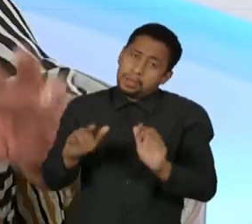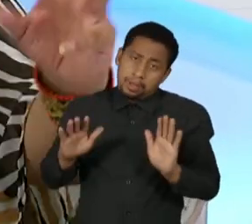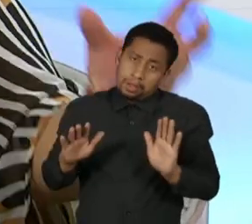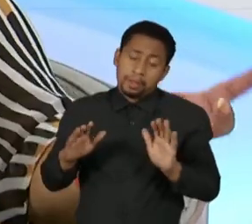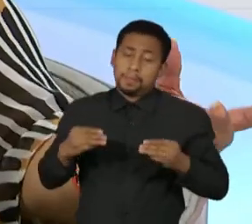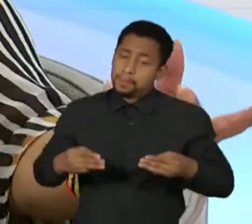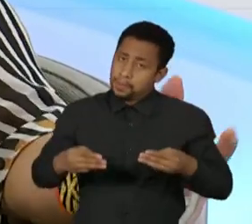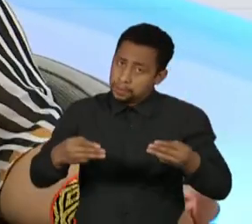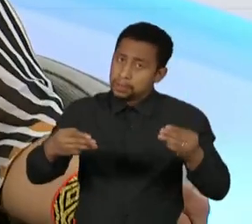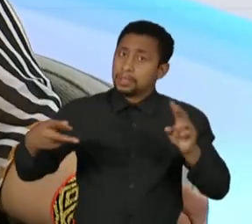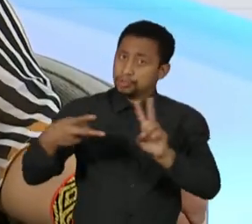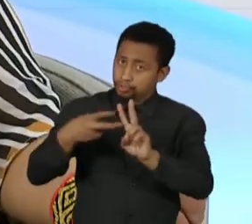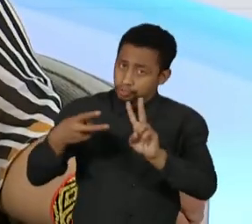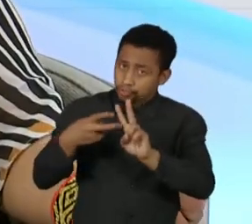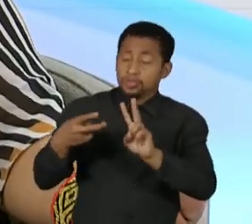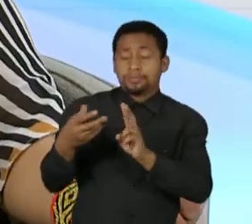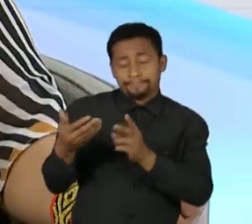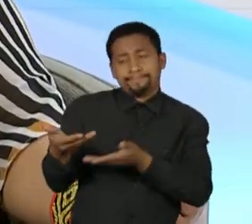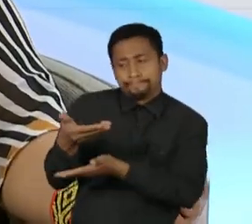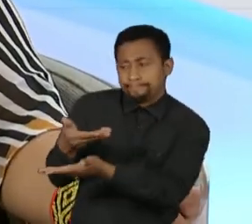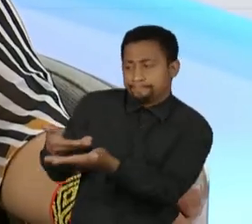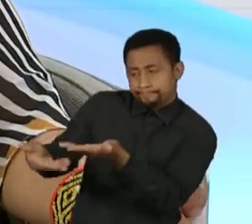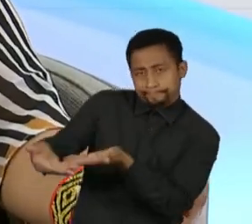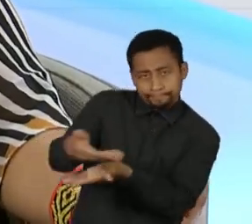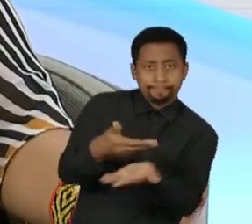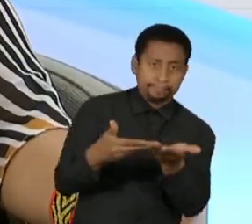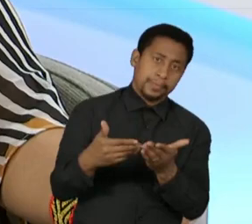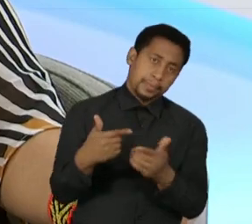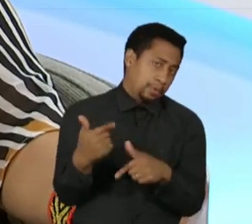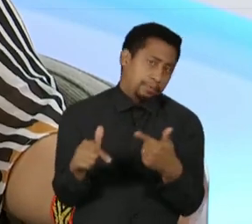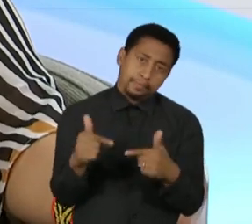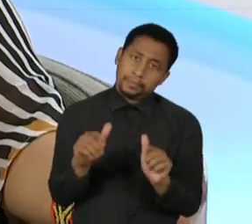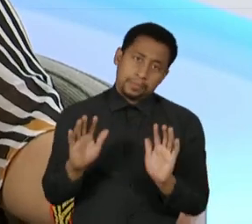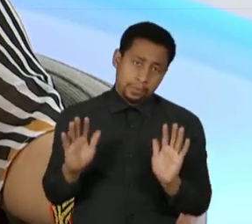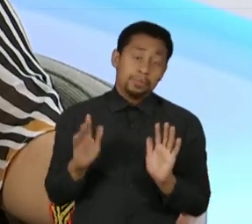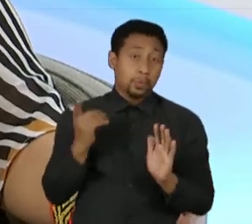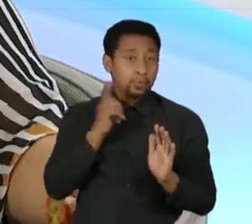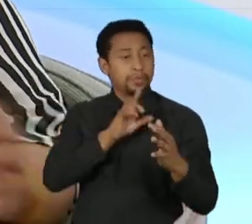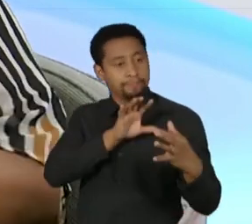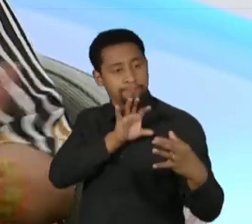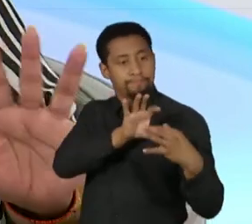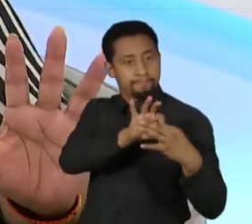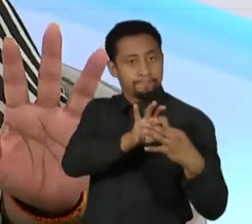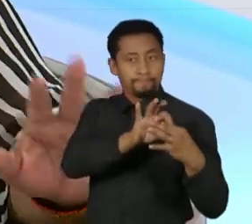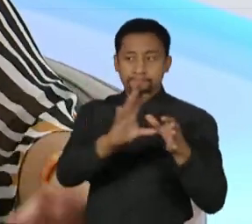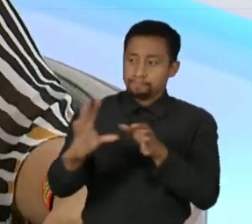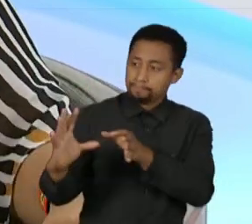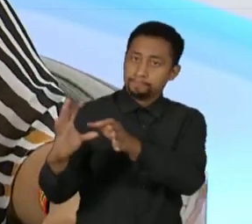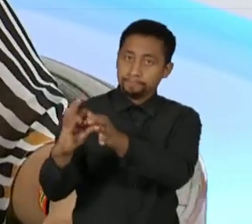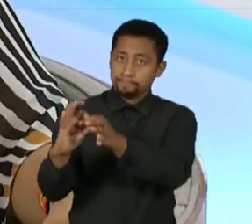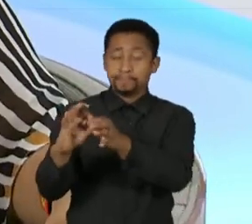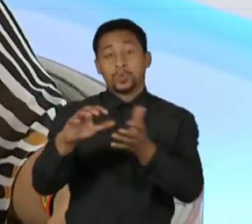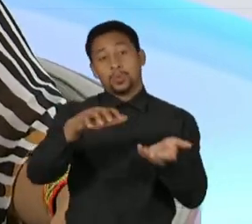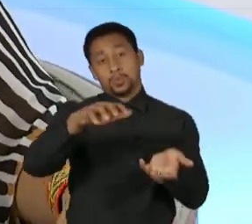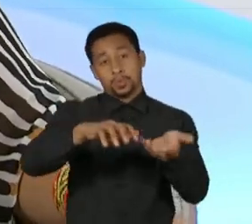ministério, com as articulações que a gente tem, para que a gente possa ter aliados no Congresso para defender nossas pautas. Tá certo, Rubens?